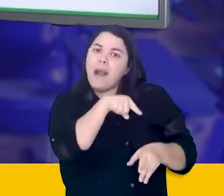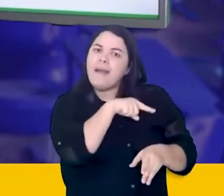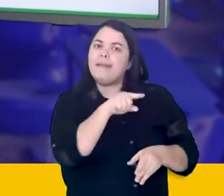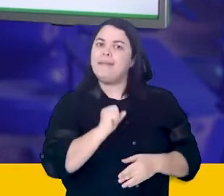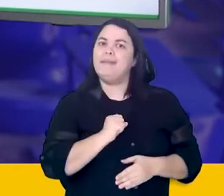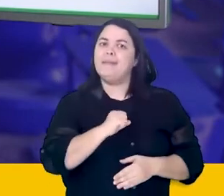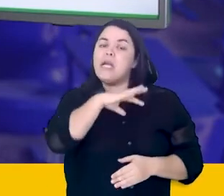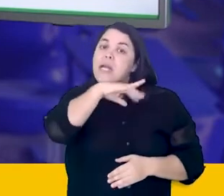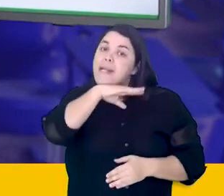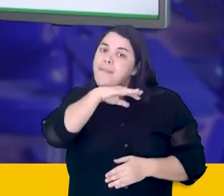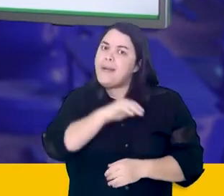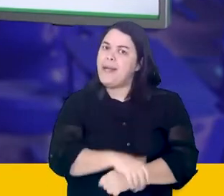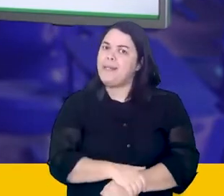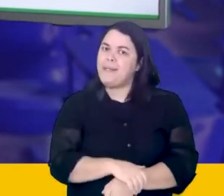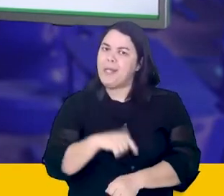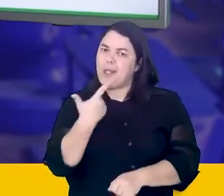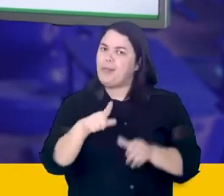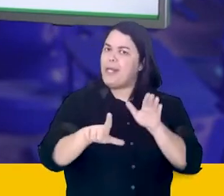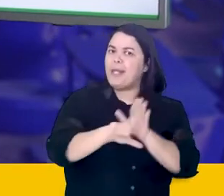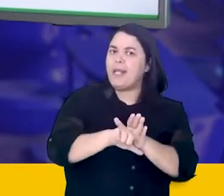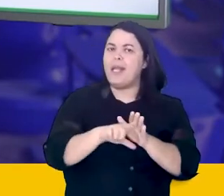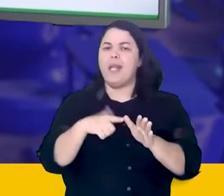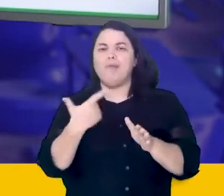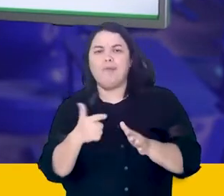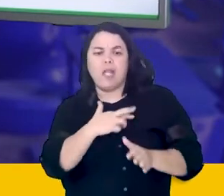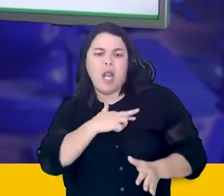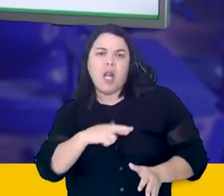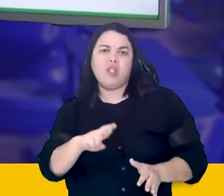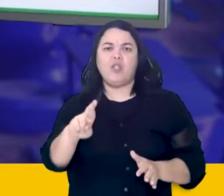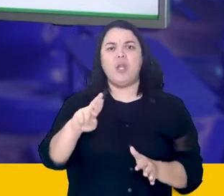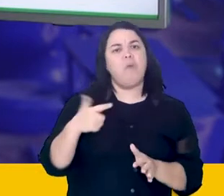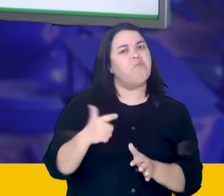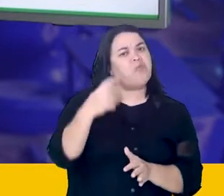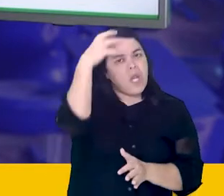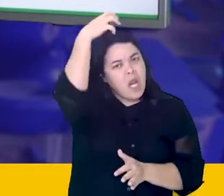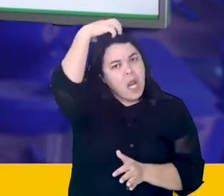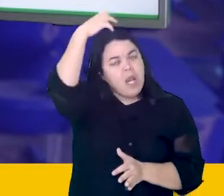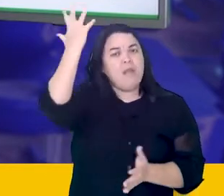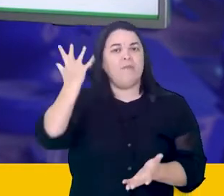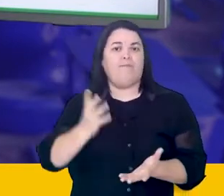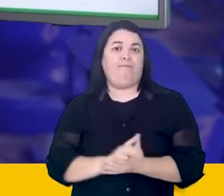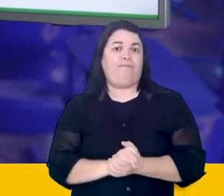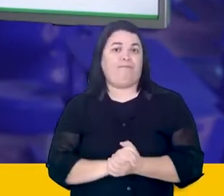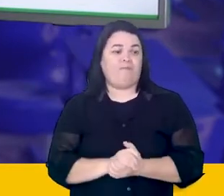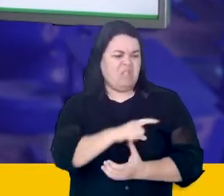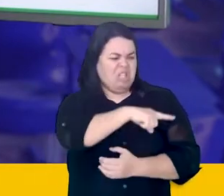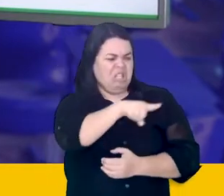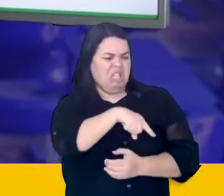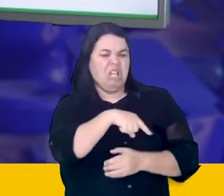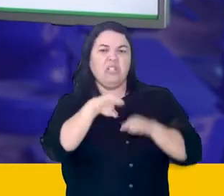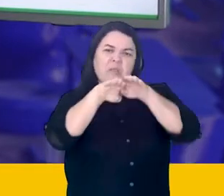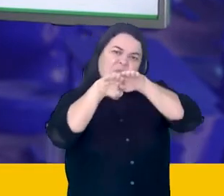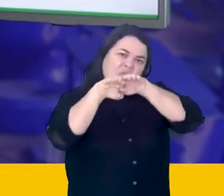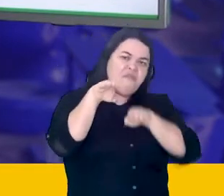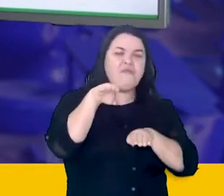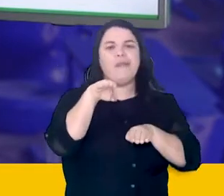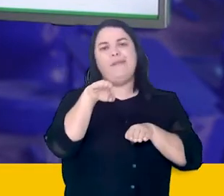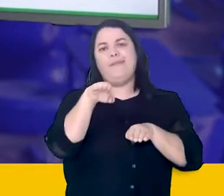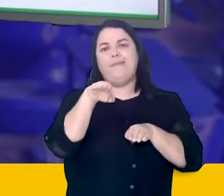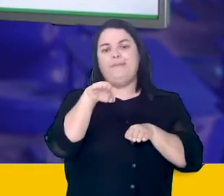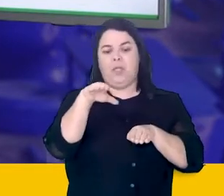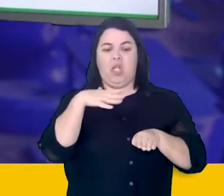colocando que eles não têm lei, nem fé, nem rei e, consequentemente, seriam inferiores.